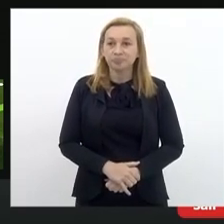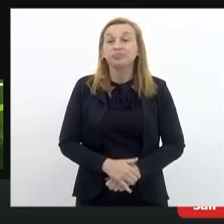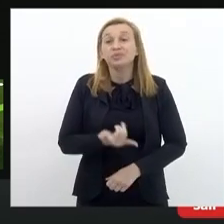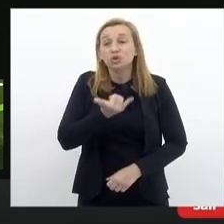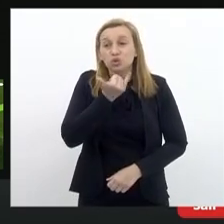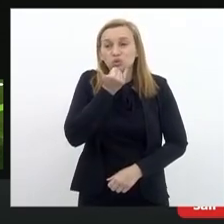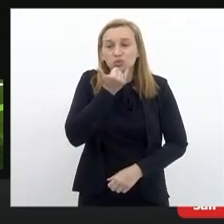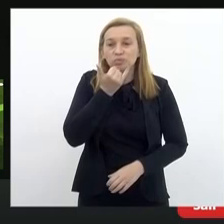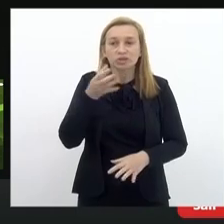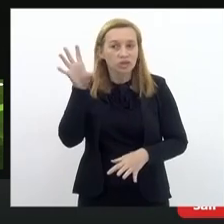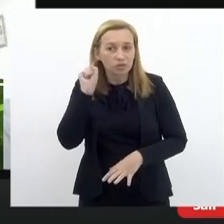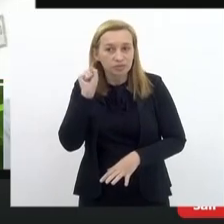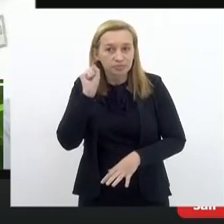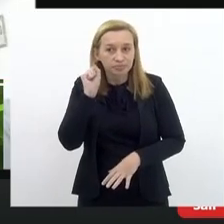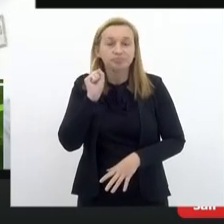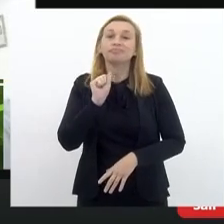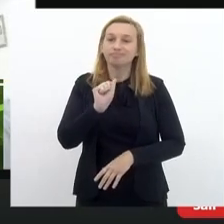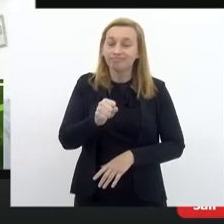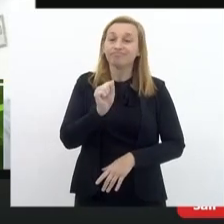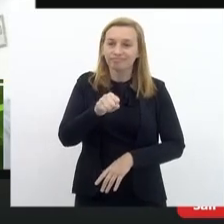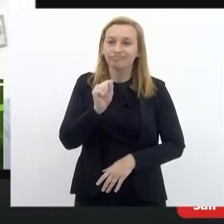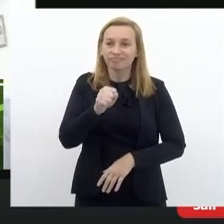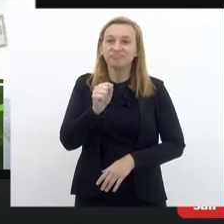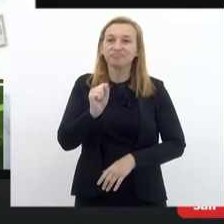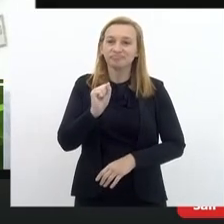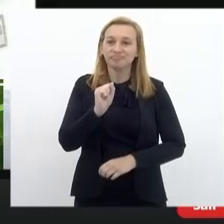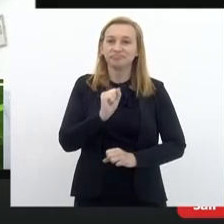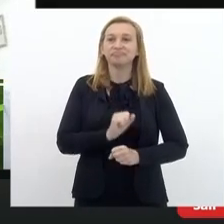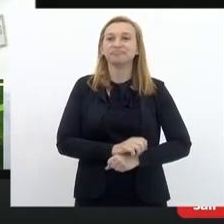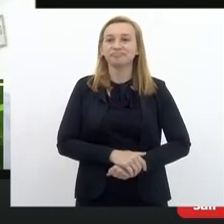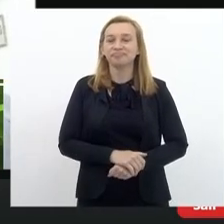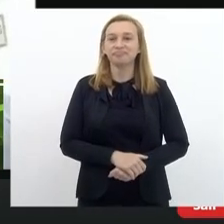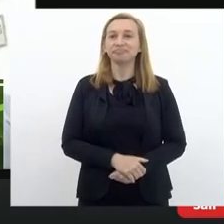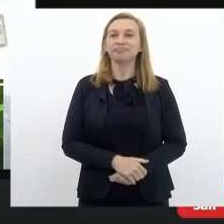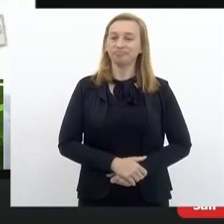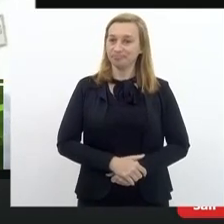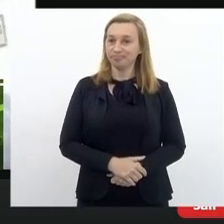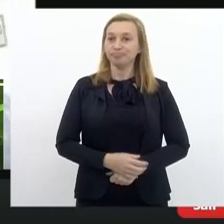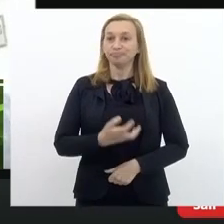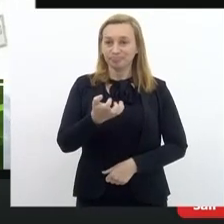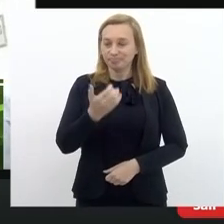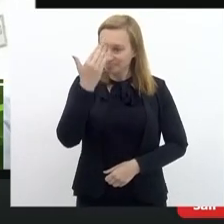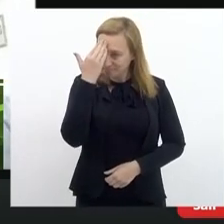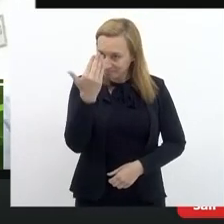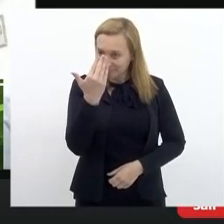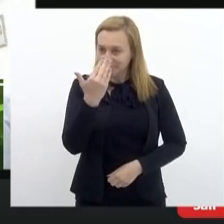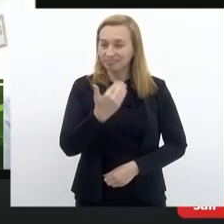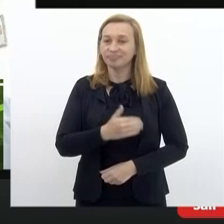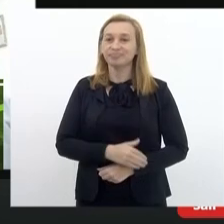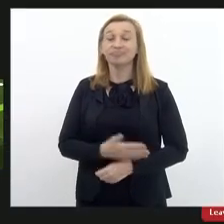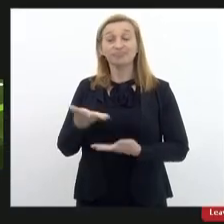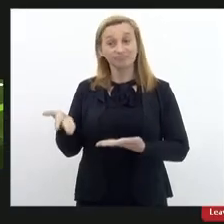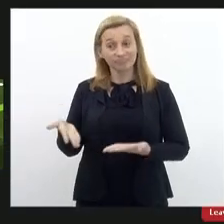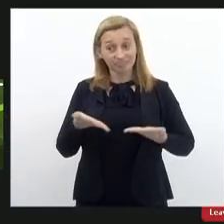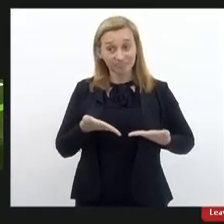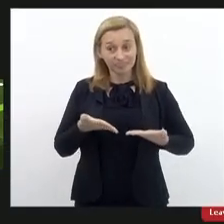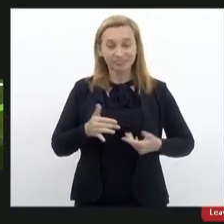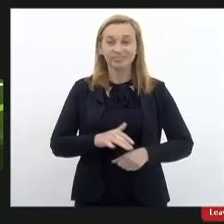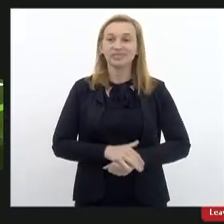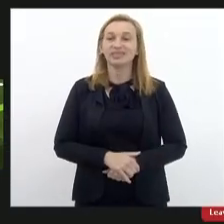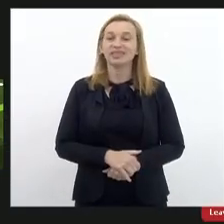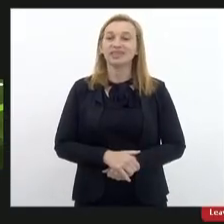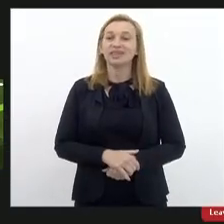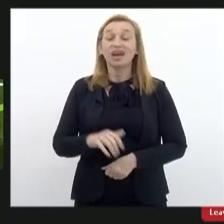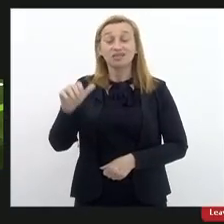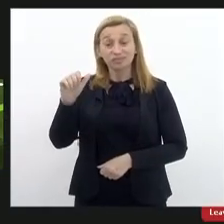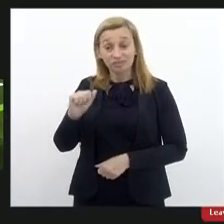Desculpa, está me ouvindo? Estamos ouvindo, sim. Pode falar. Então, eu queria agradecer o convite. A